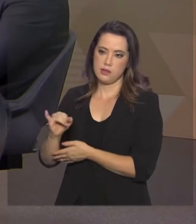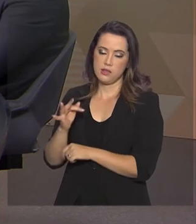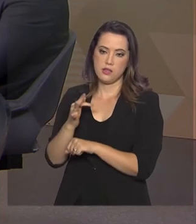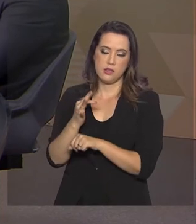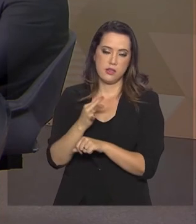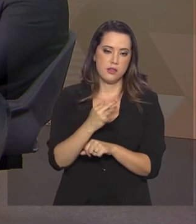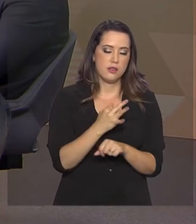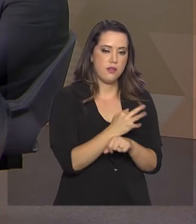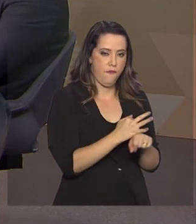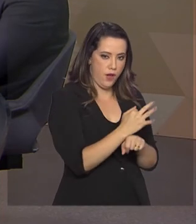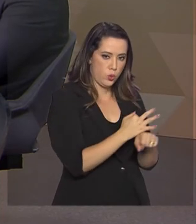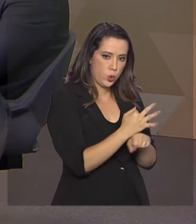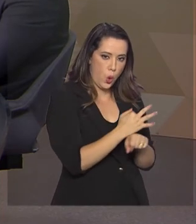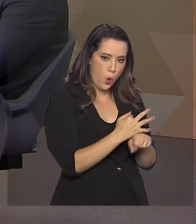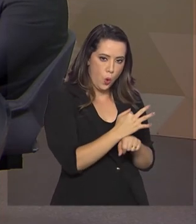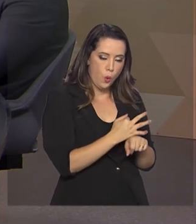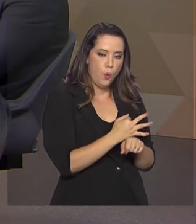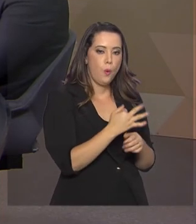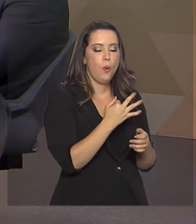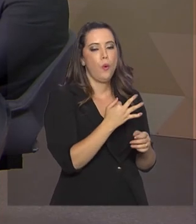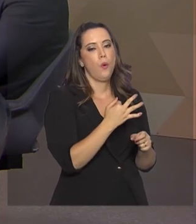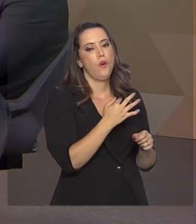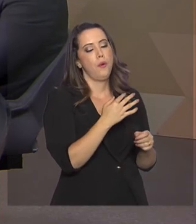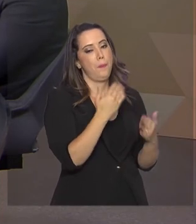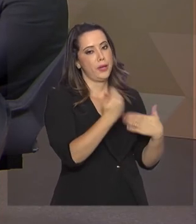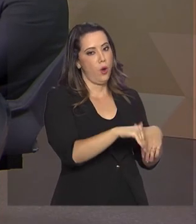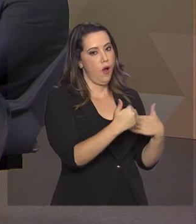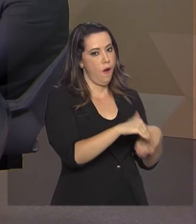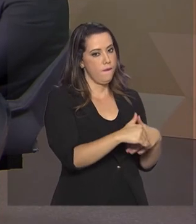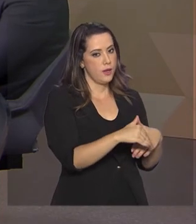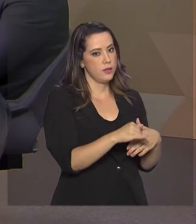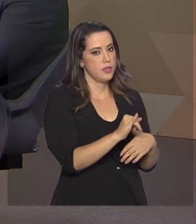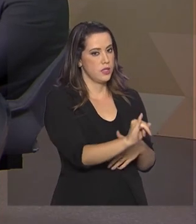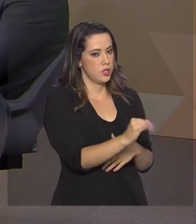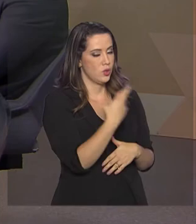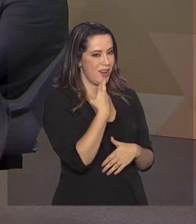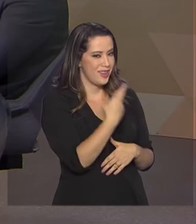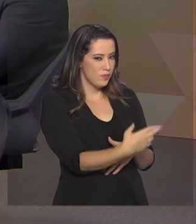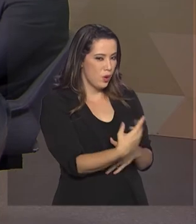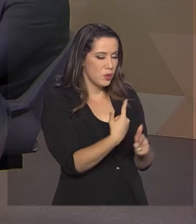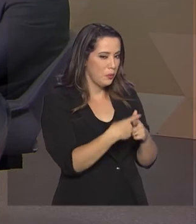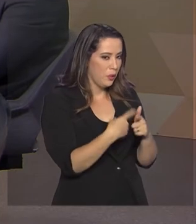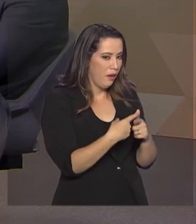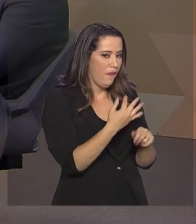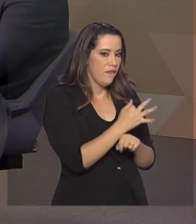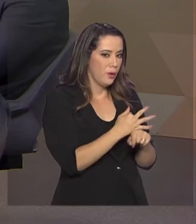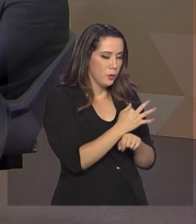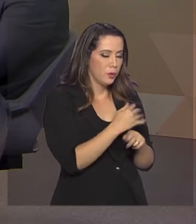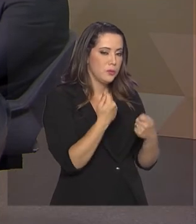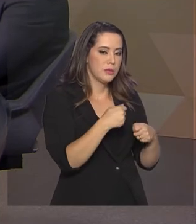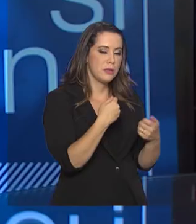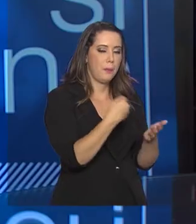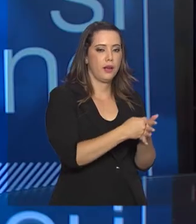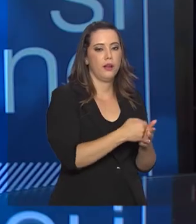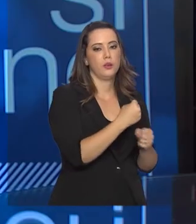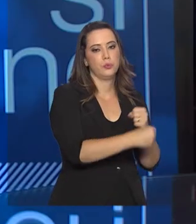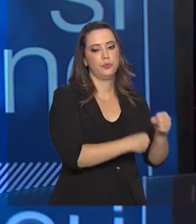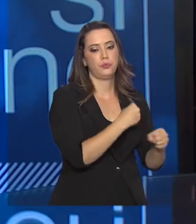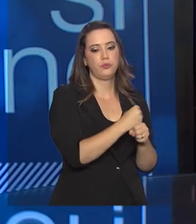gratuidade e faltou o dia de prova, se não for justificado, ele vai ter que pagar no ano seguinte.